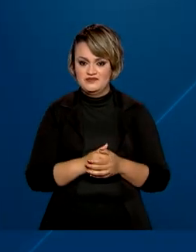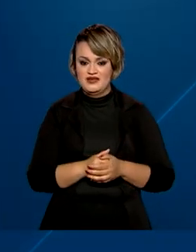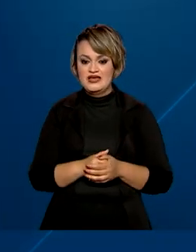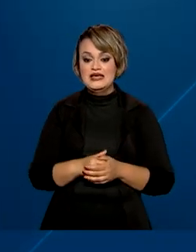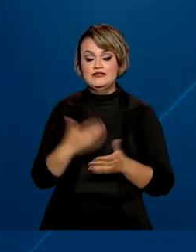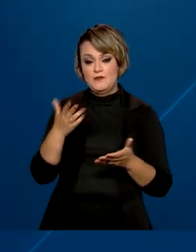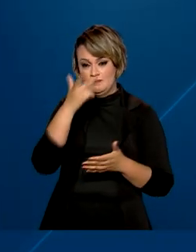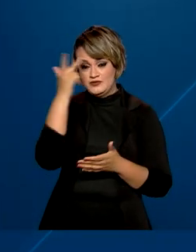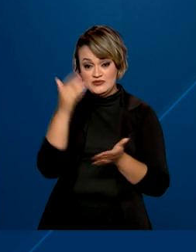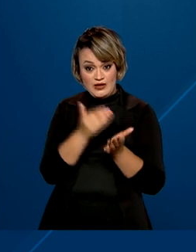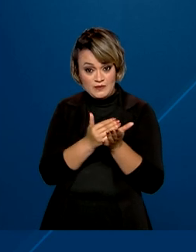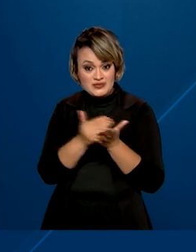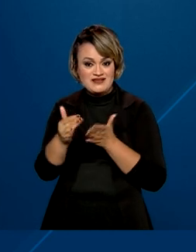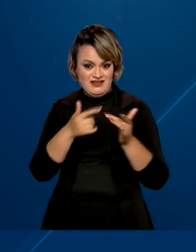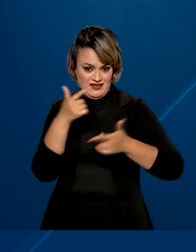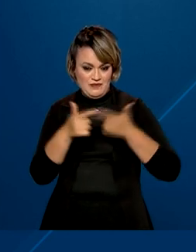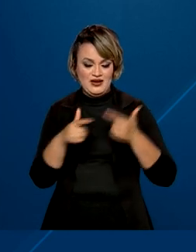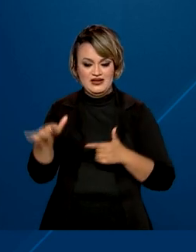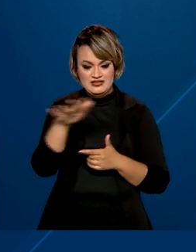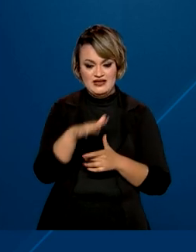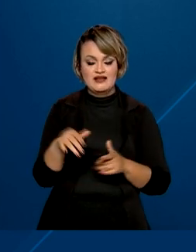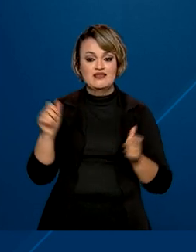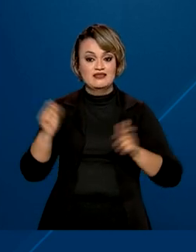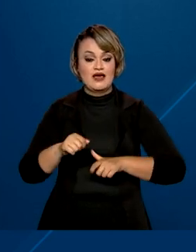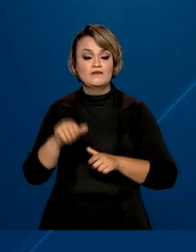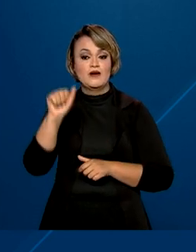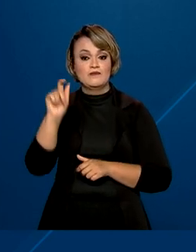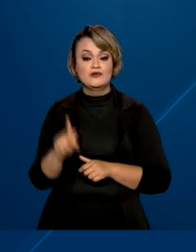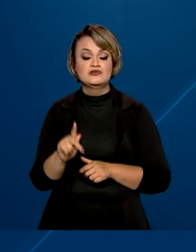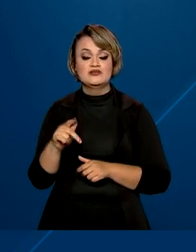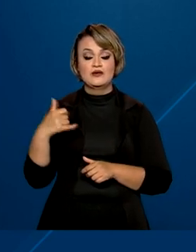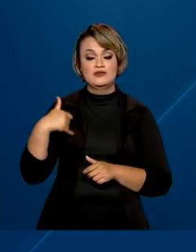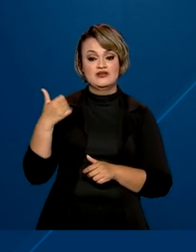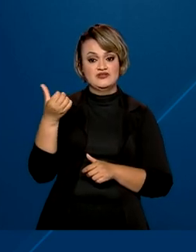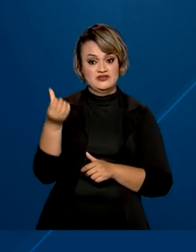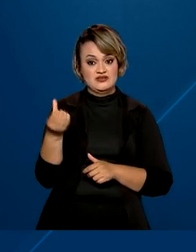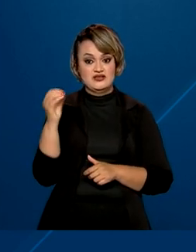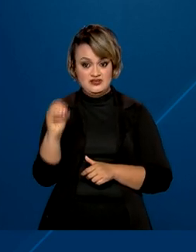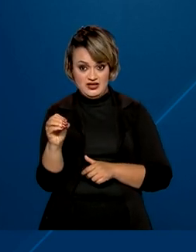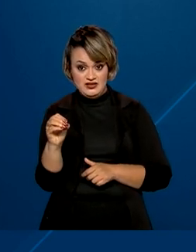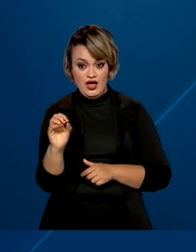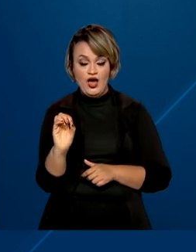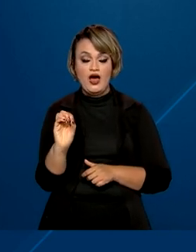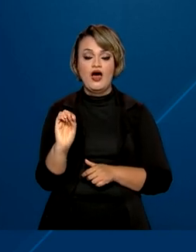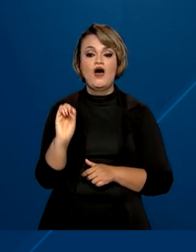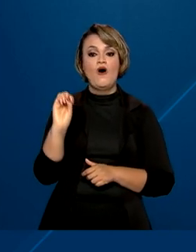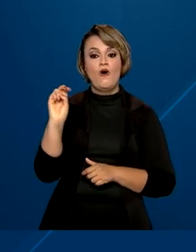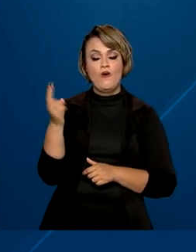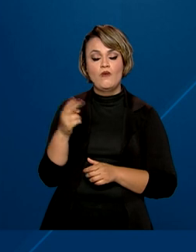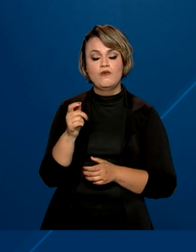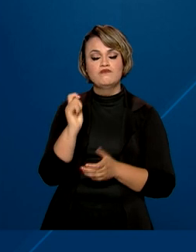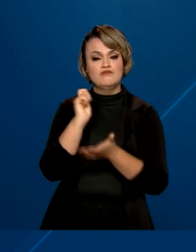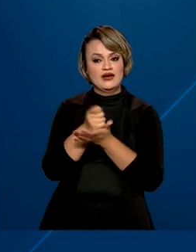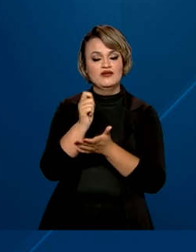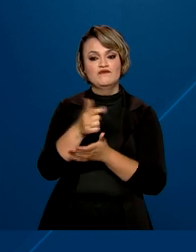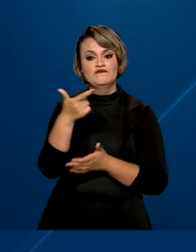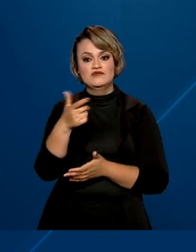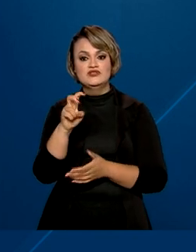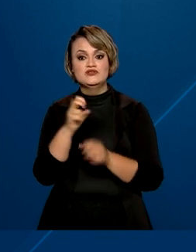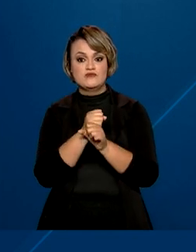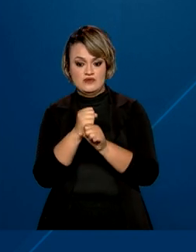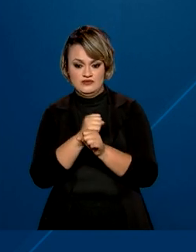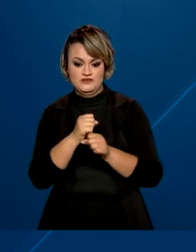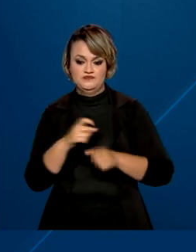quem está começando a atividade vai poder se aposentar com 60 anos e 25 anos de contribuição. Os